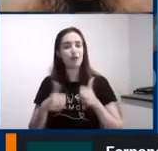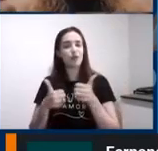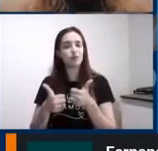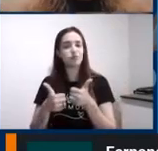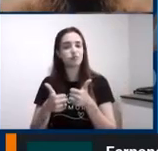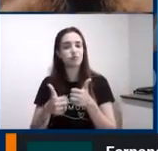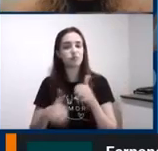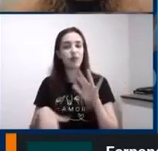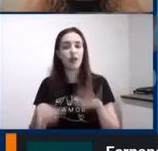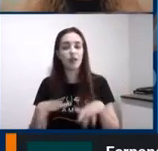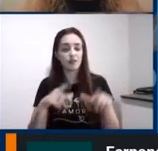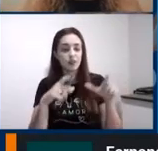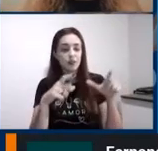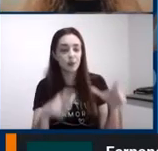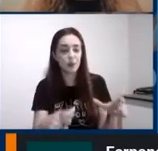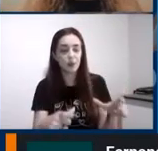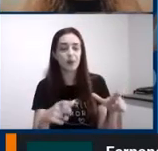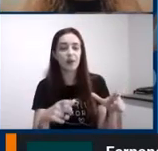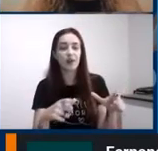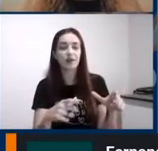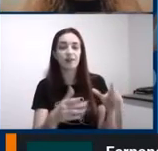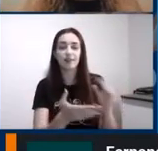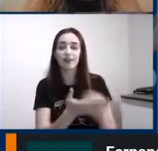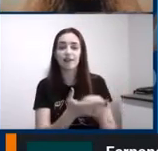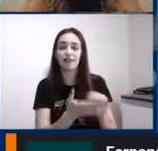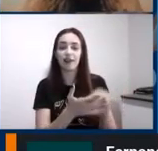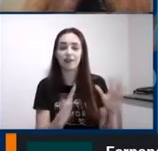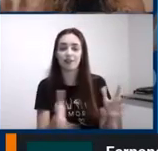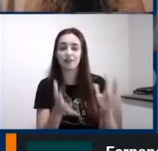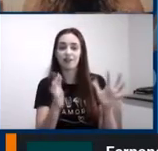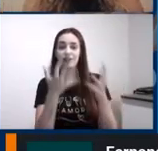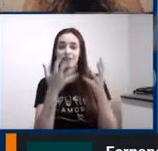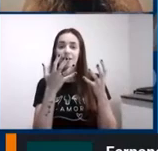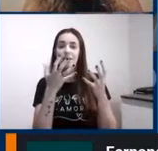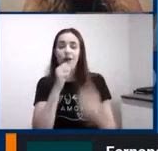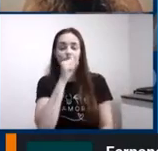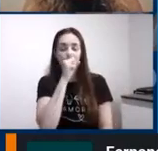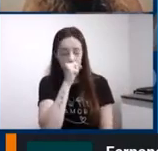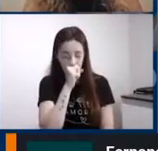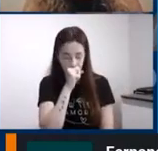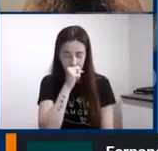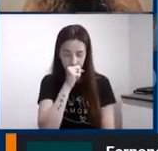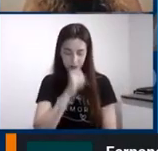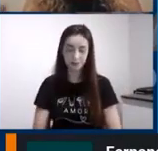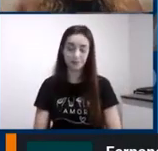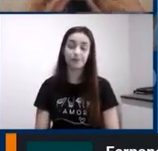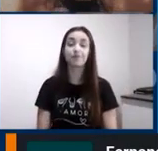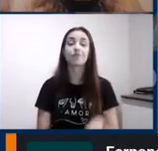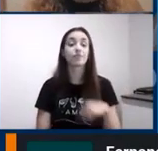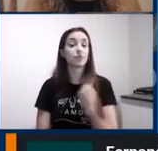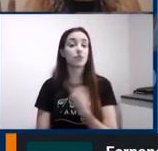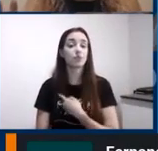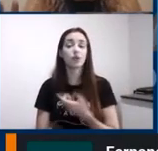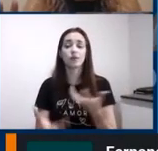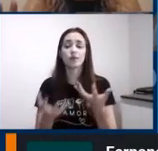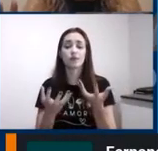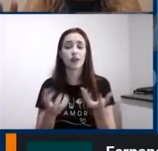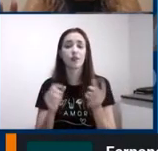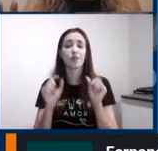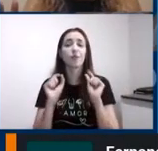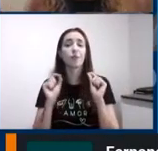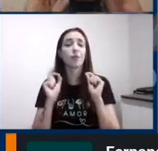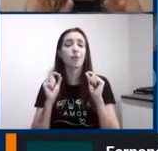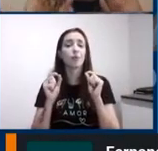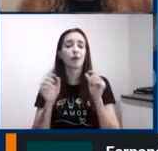o ambiente tem que provocar essa motivação qual é a motivação que a gente quer de que forma a gente quer